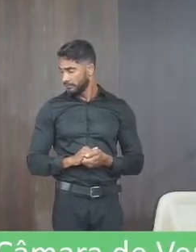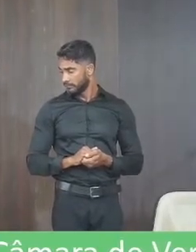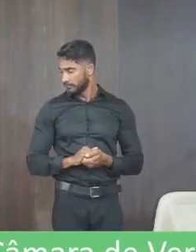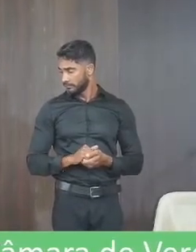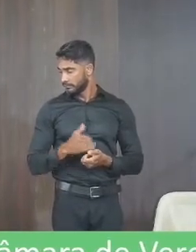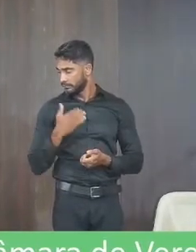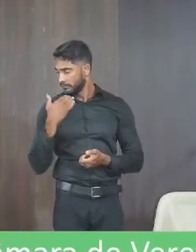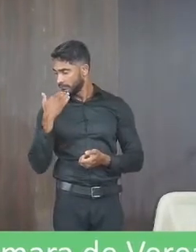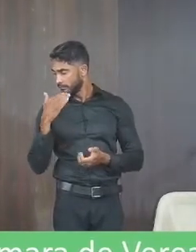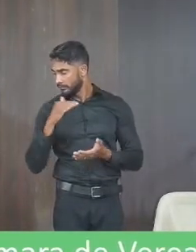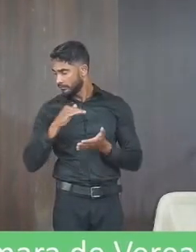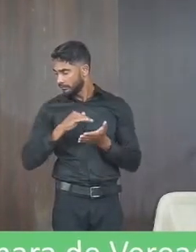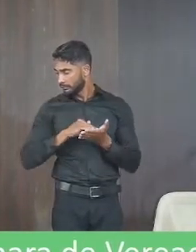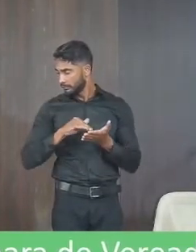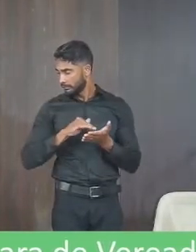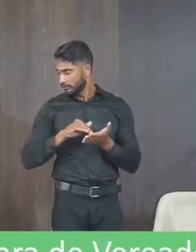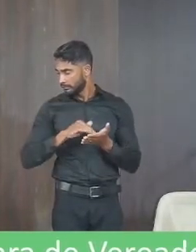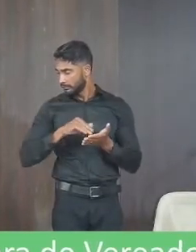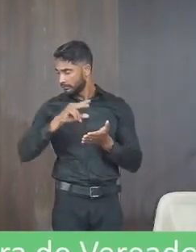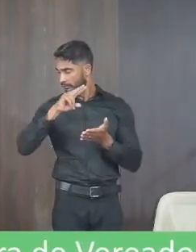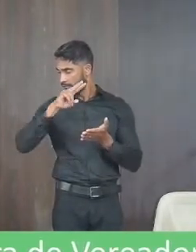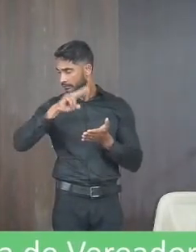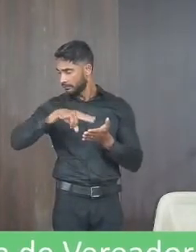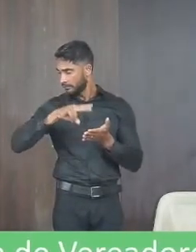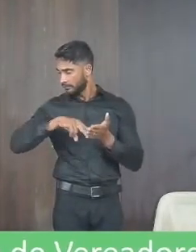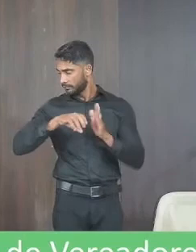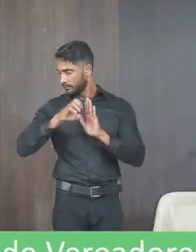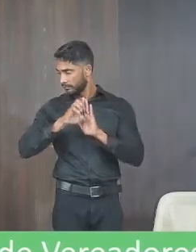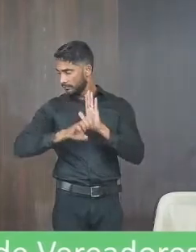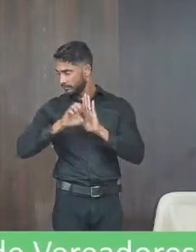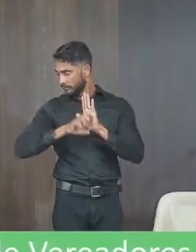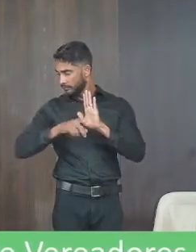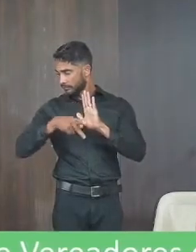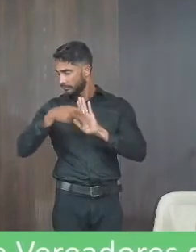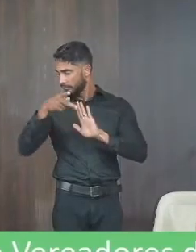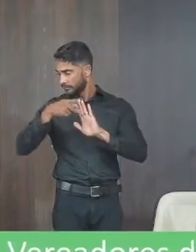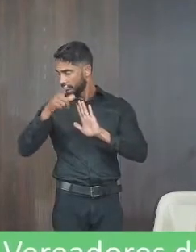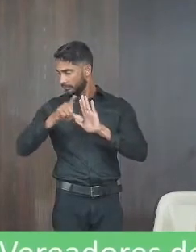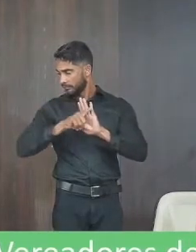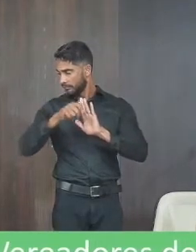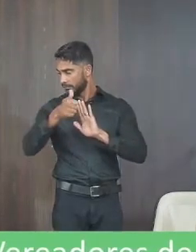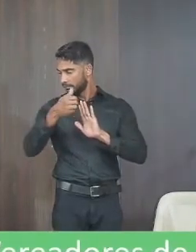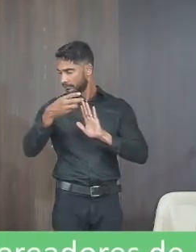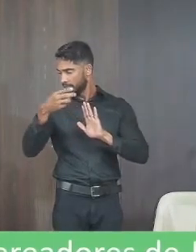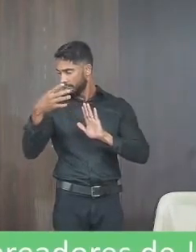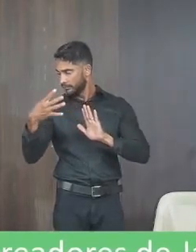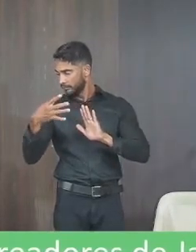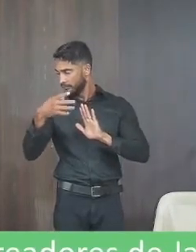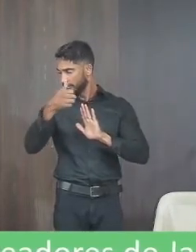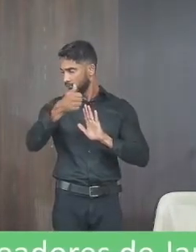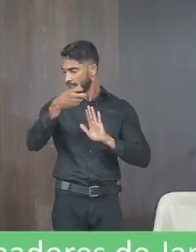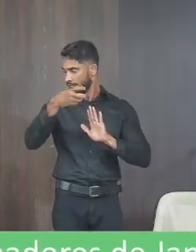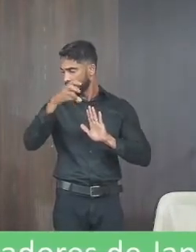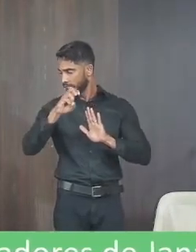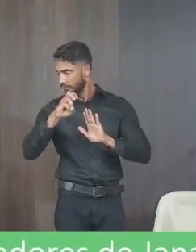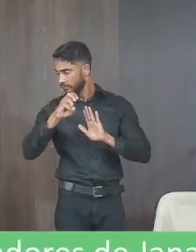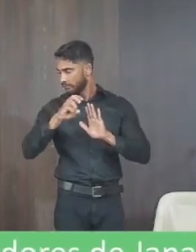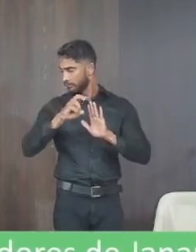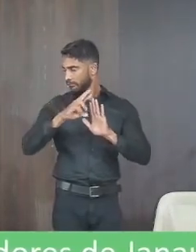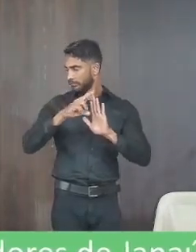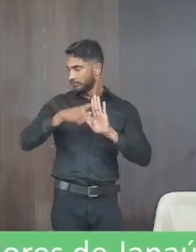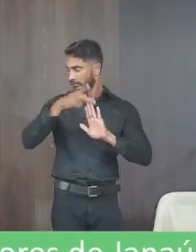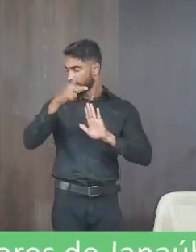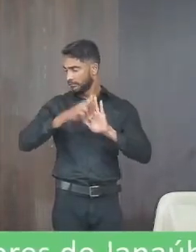Peço ao seu secretário que seja realizada a leitura das emendas do projeto de lei 134-135-2022 projeto de